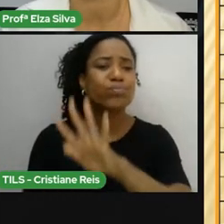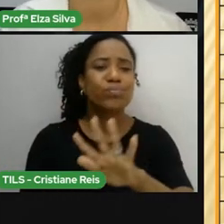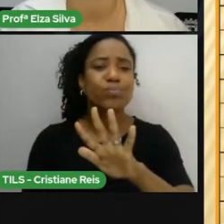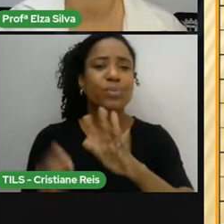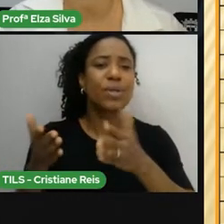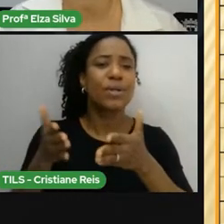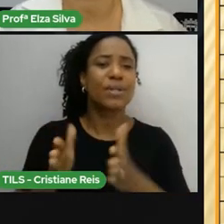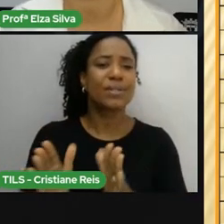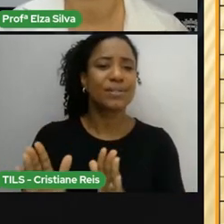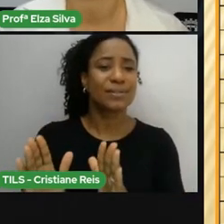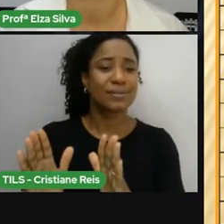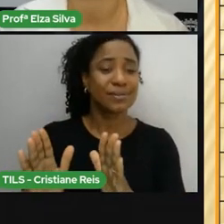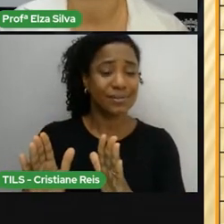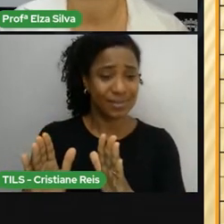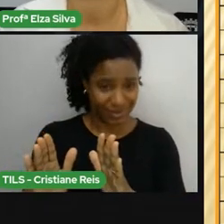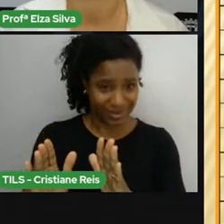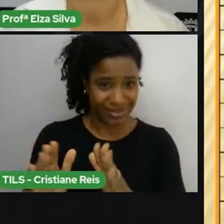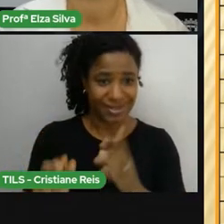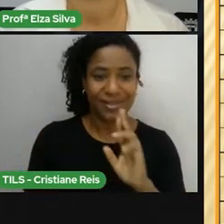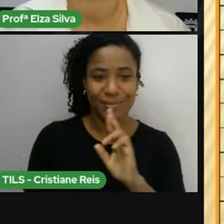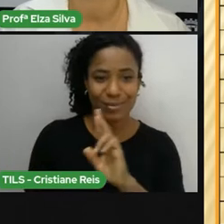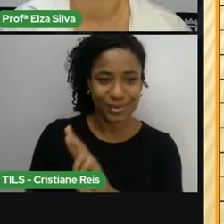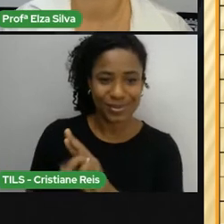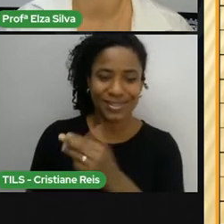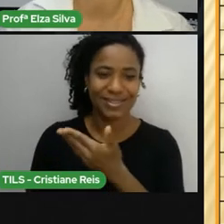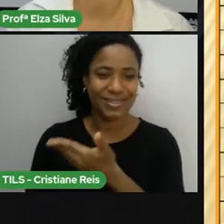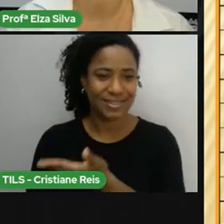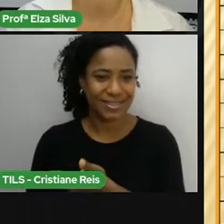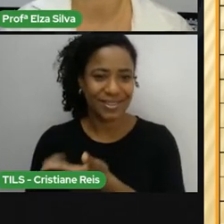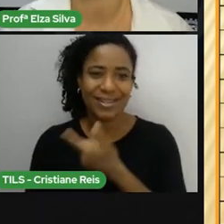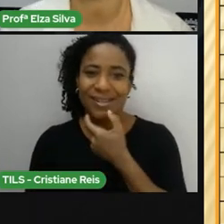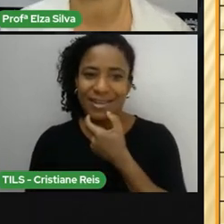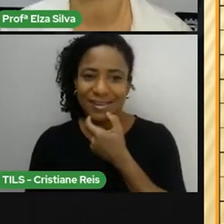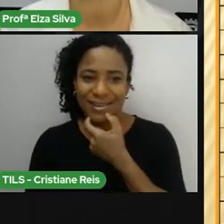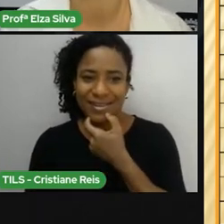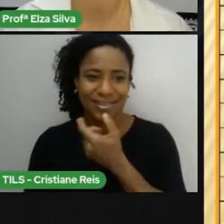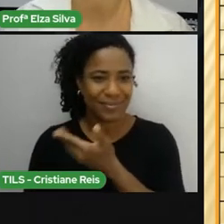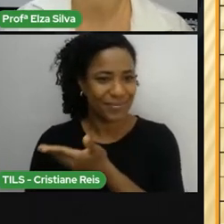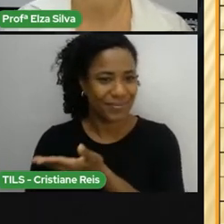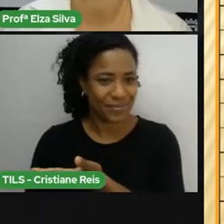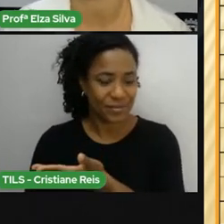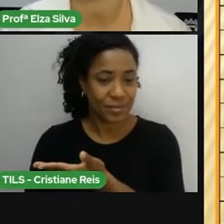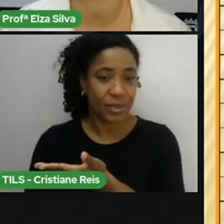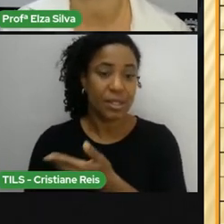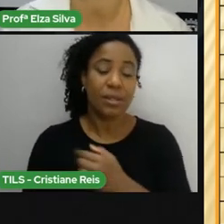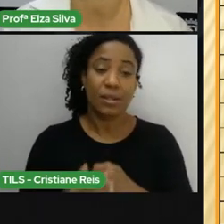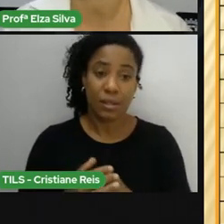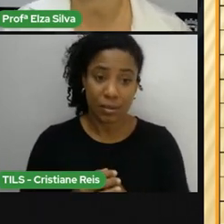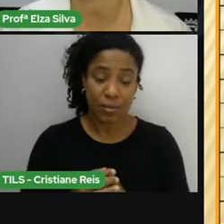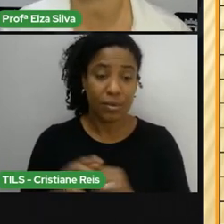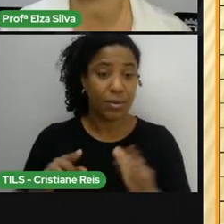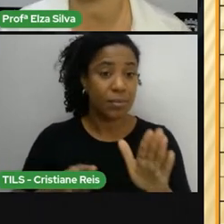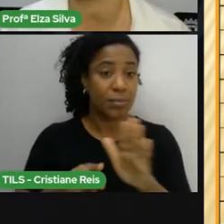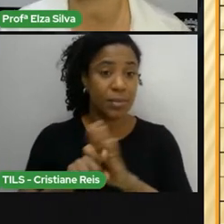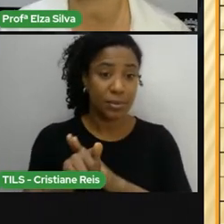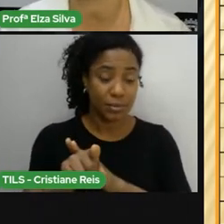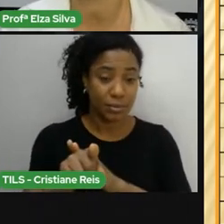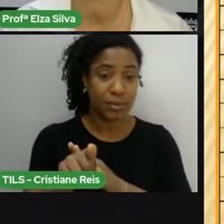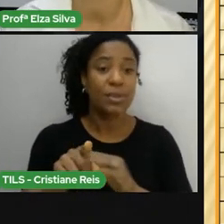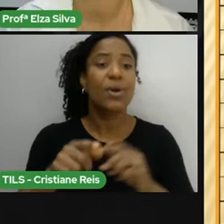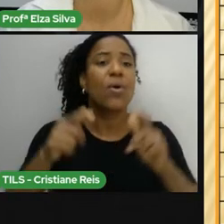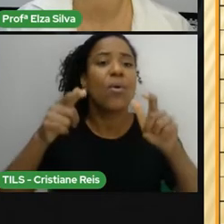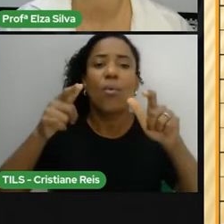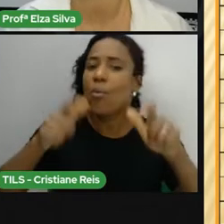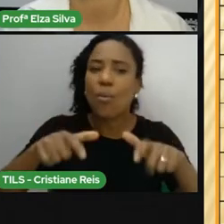I'm Brazilian Então para você dizer De onde você é E qual a sua nacionalidade